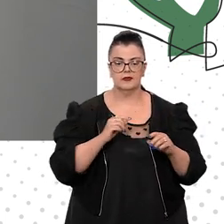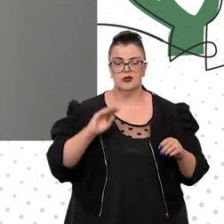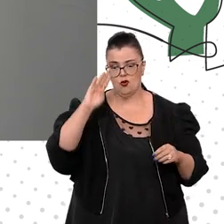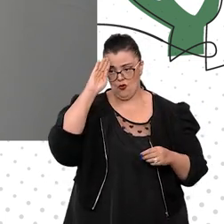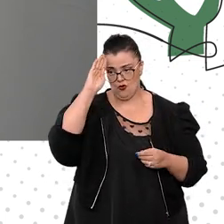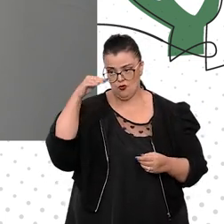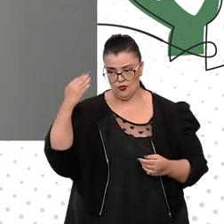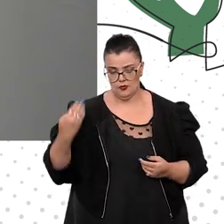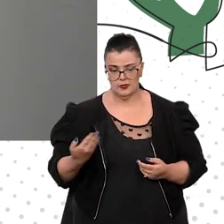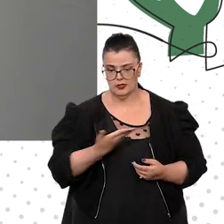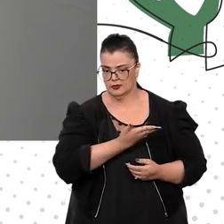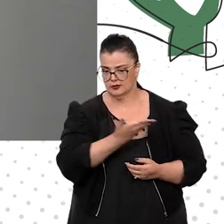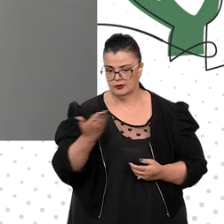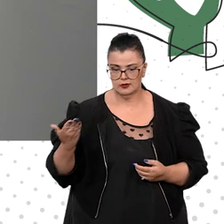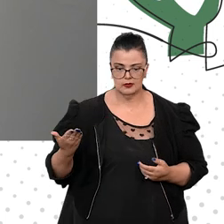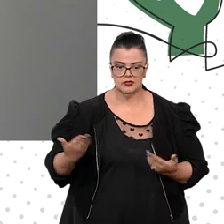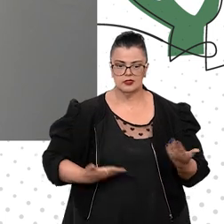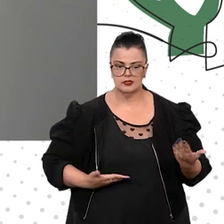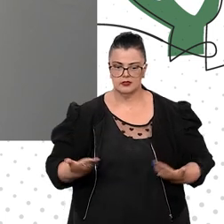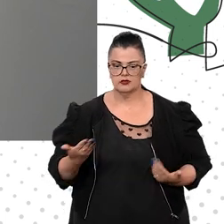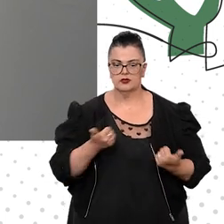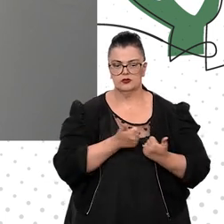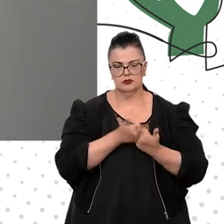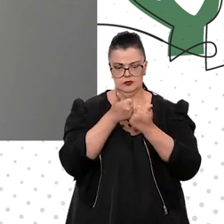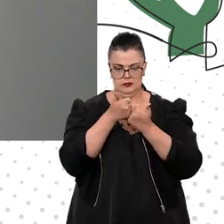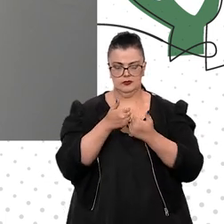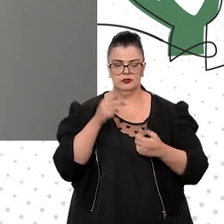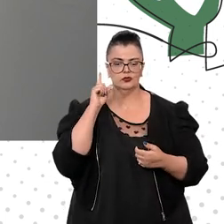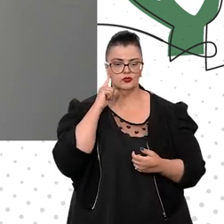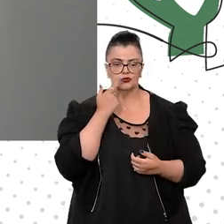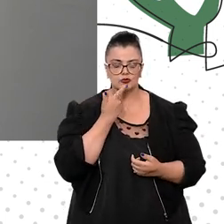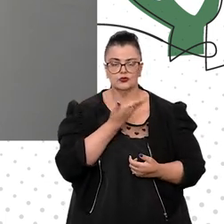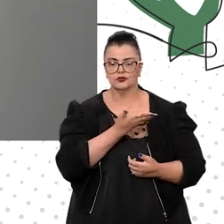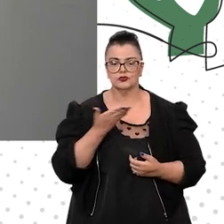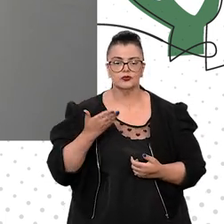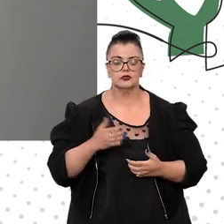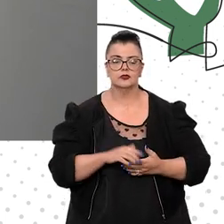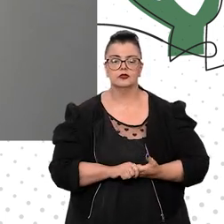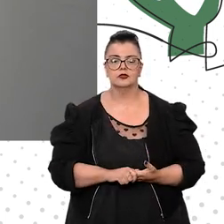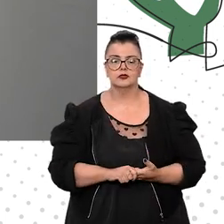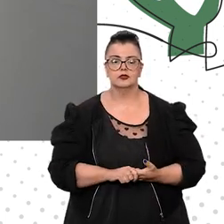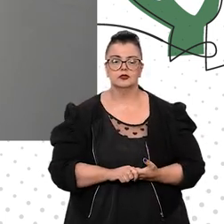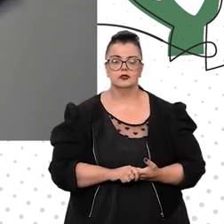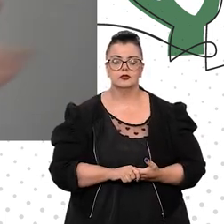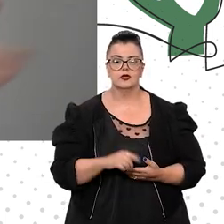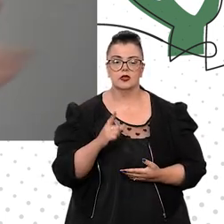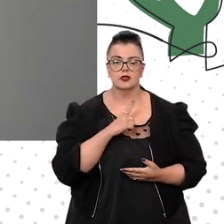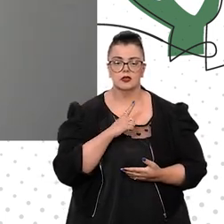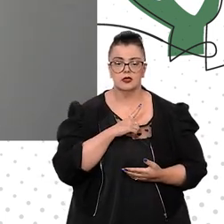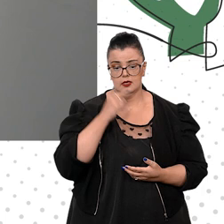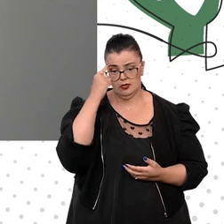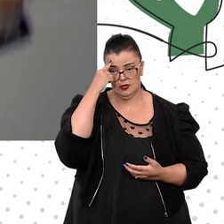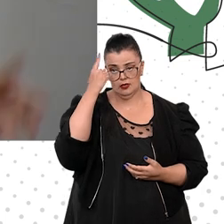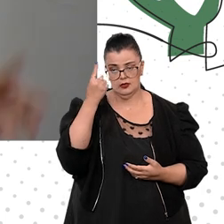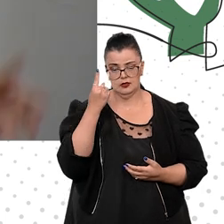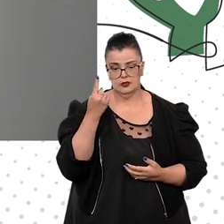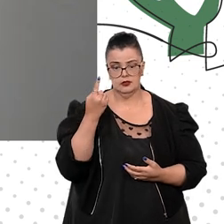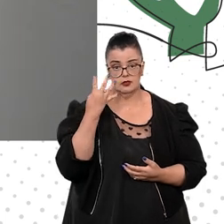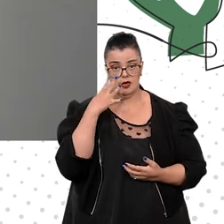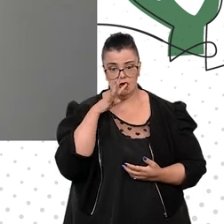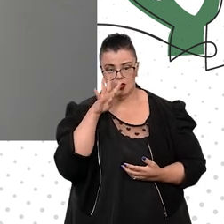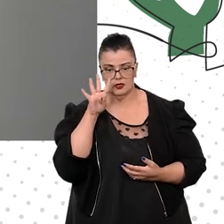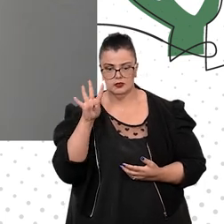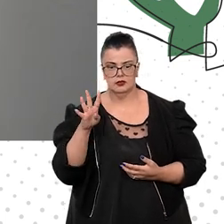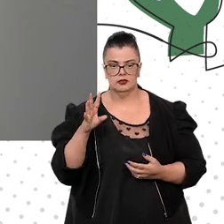aos nossos servidores, colaboradores surdos, surdas, evidentemente que nossa atenção é voltada para todo o